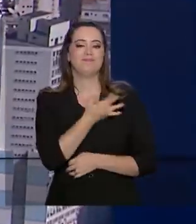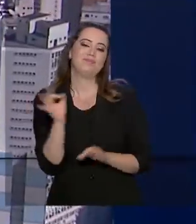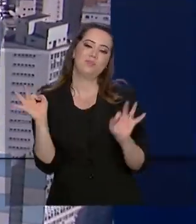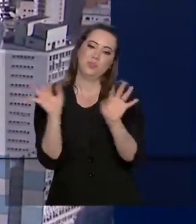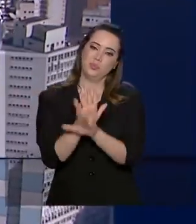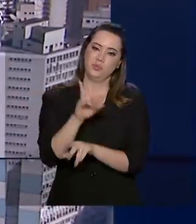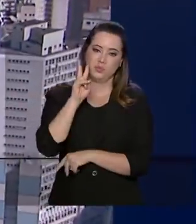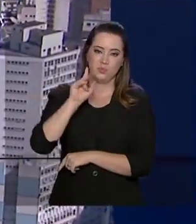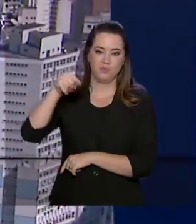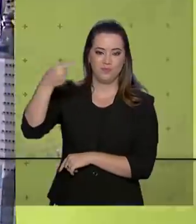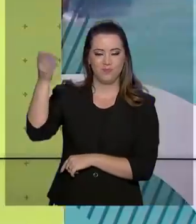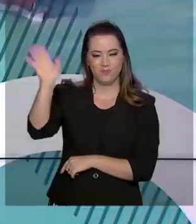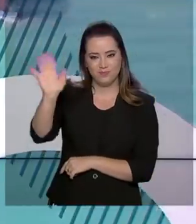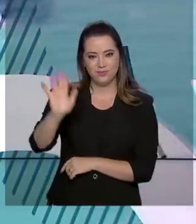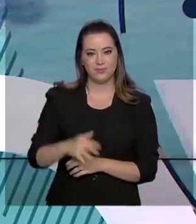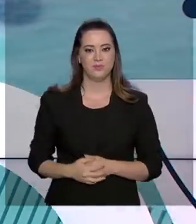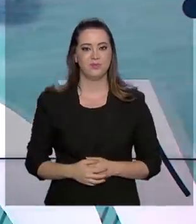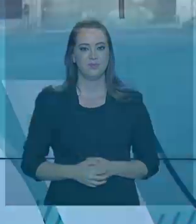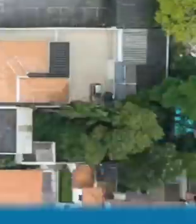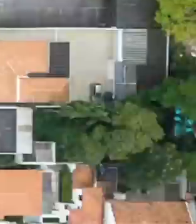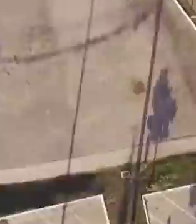termina aqui. Até a próxima edição.